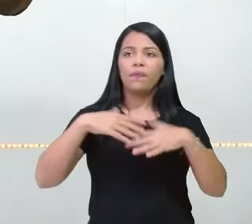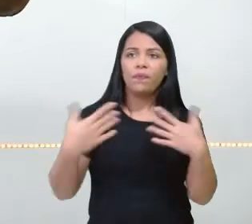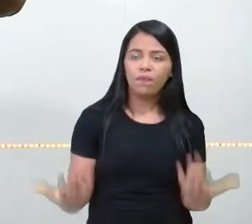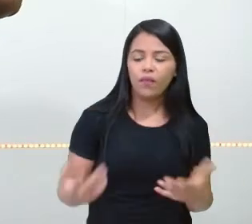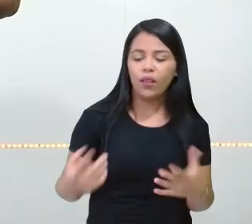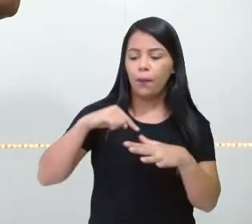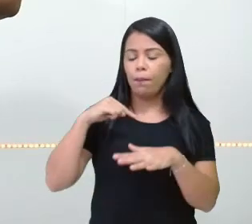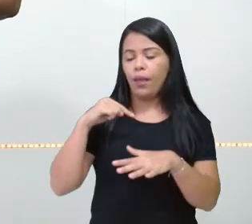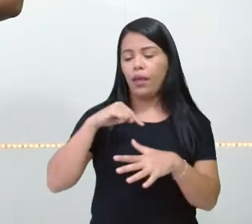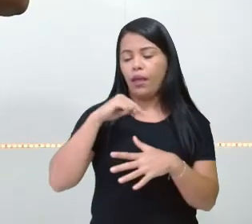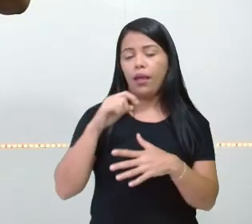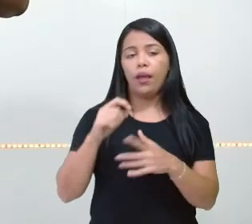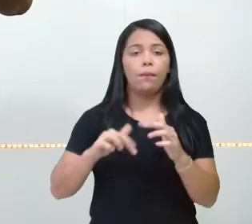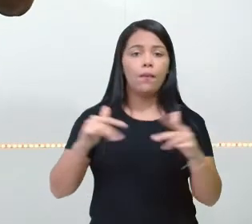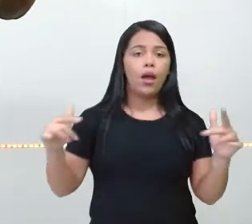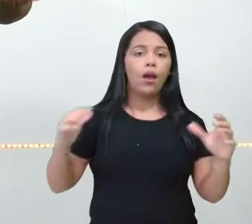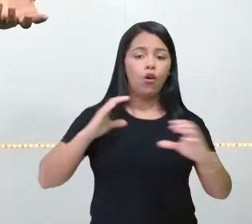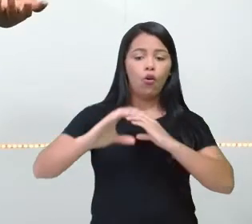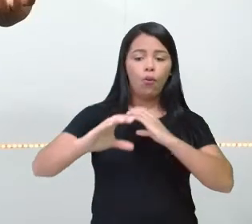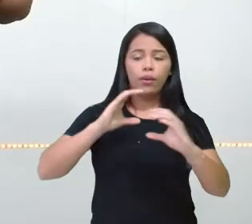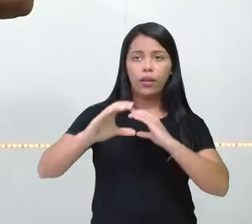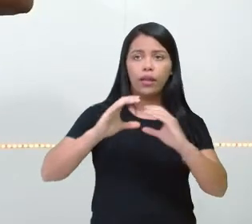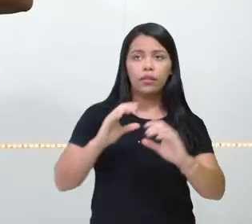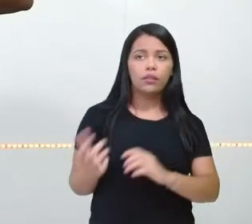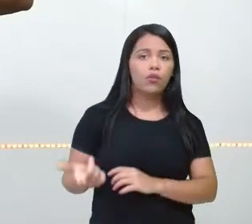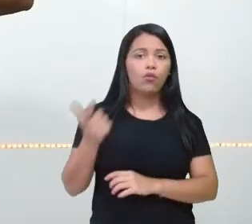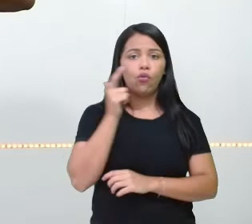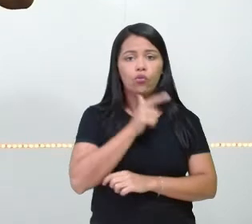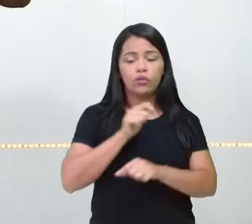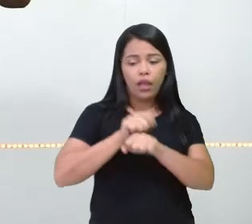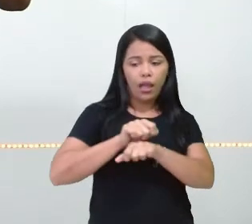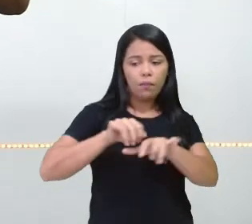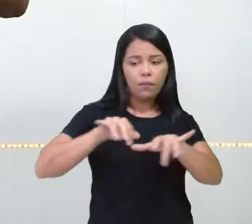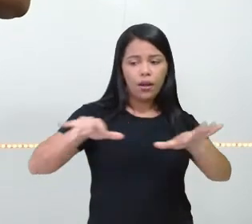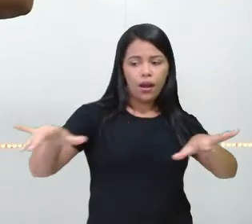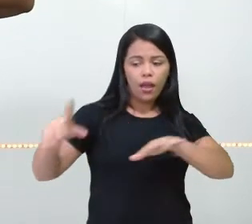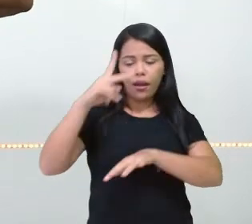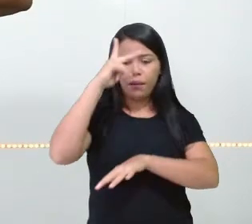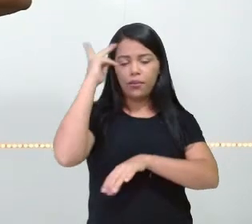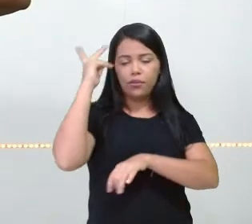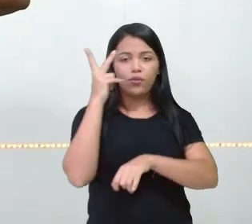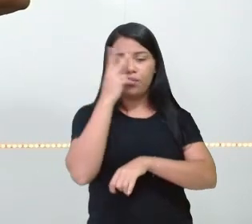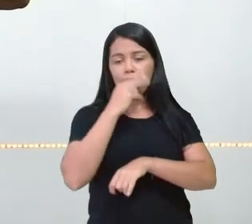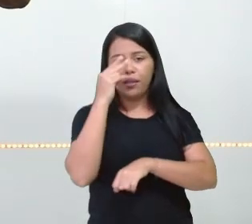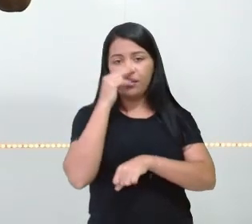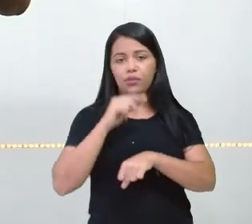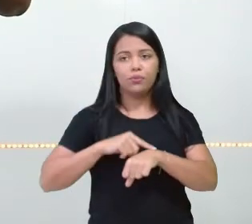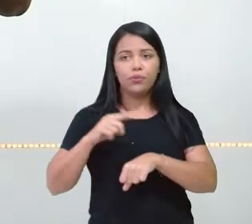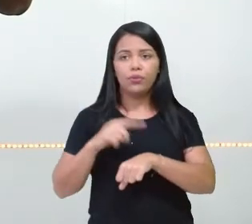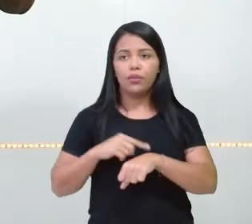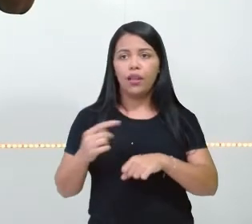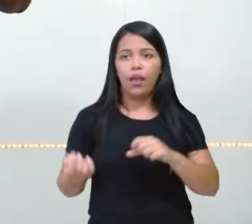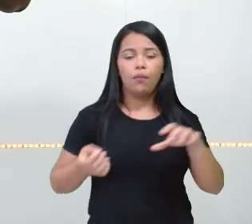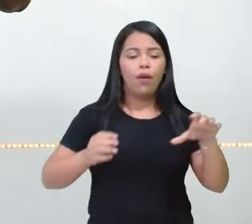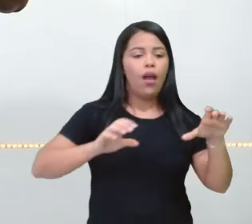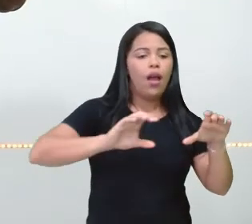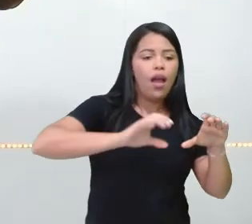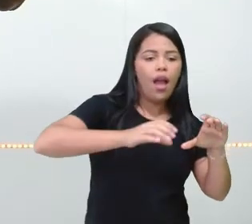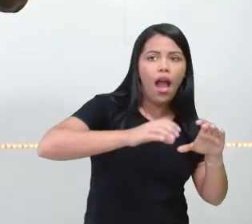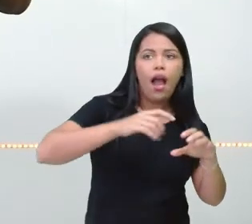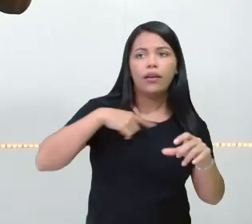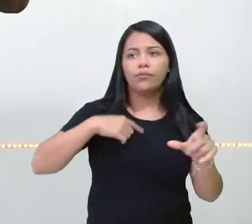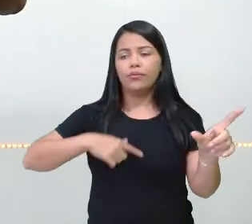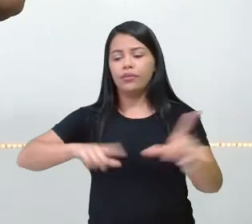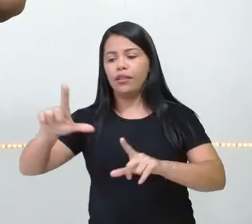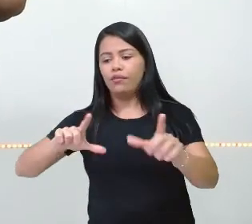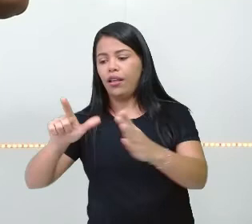atingem um grande número de pessoas ao mesmo tempo. O rádio, a TV, o jornal. Por exemplo, agora mesmo eu estou